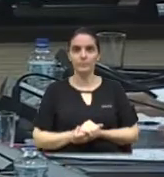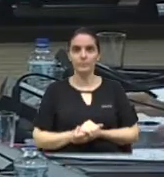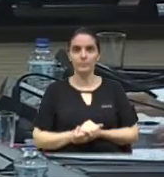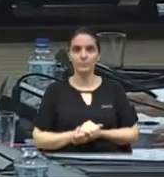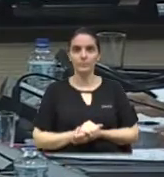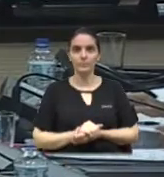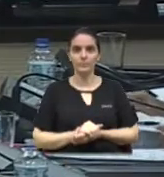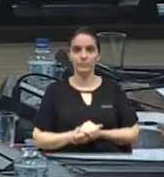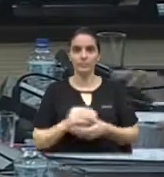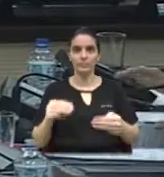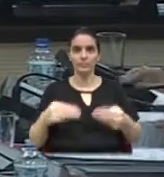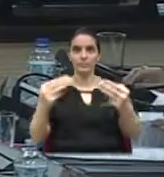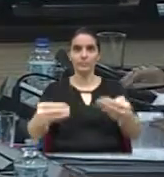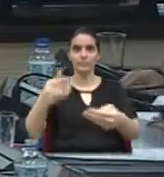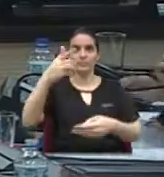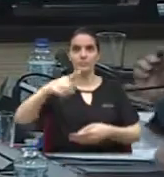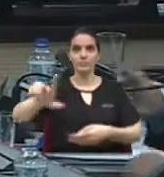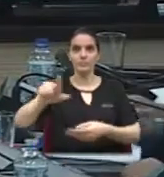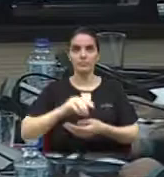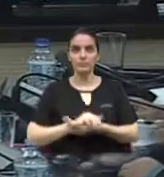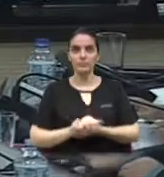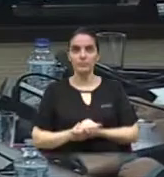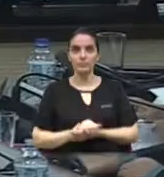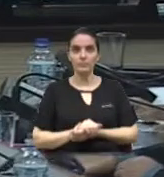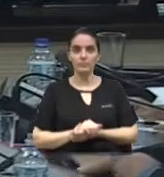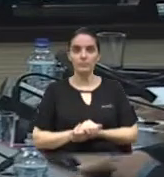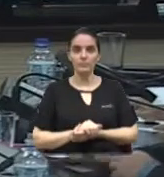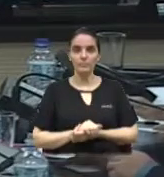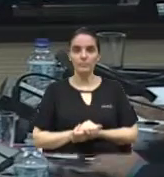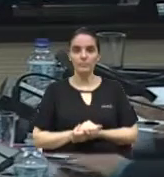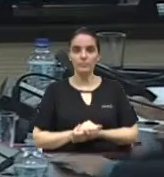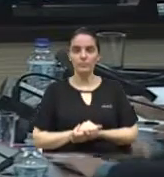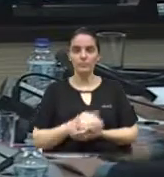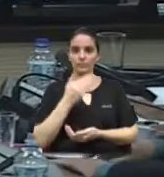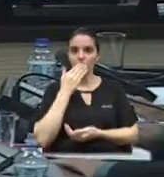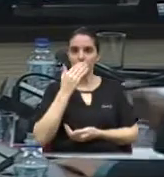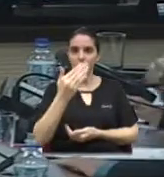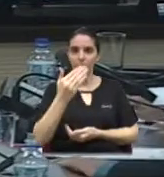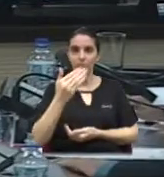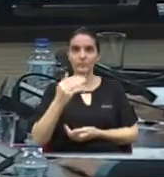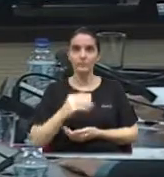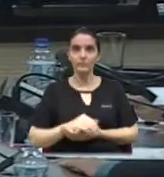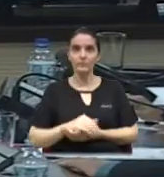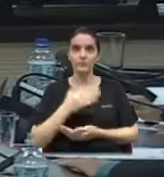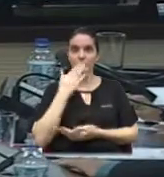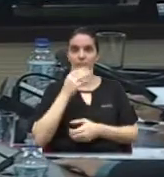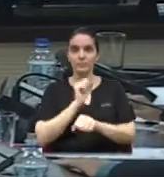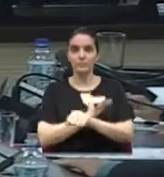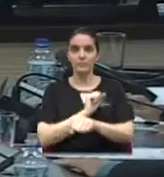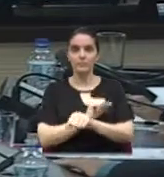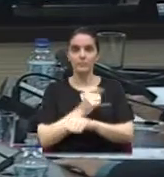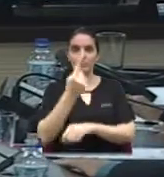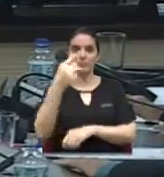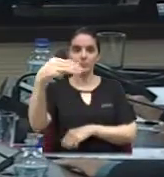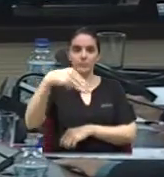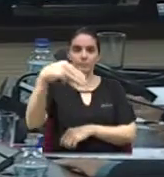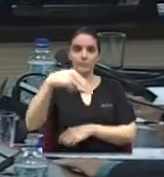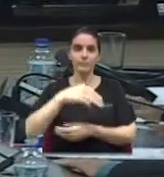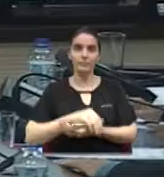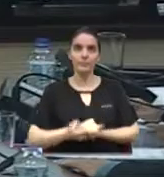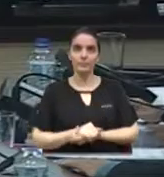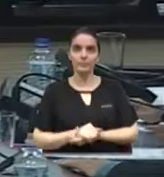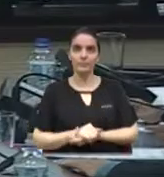Próxima moção. Está indeferido o pedido do vereador. Está ordem, senhor presidente, eu peço suspensão do trabalho por um minuto. Está